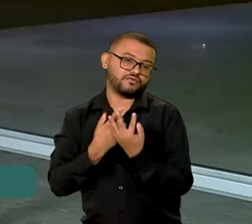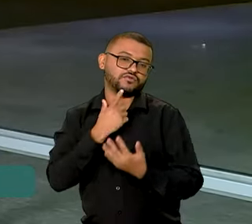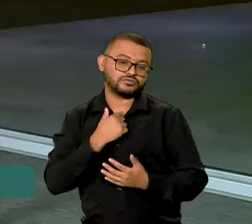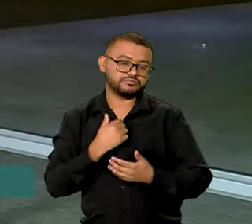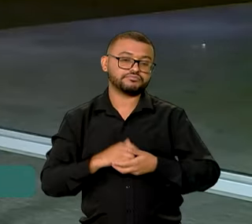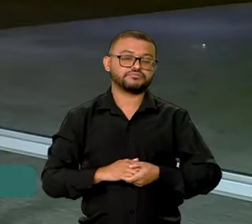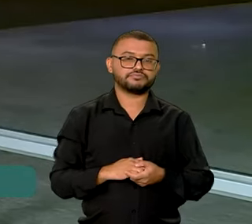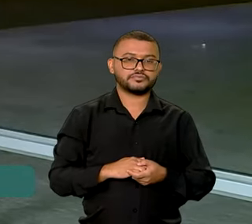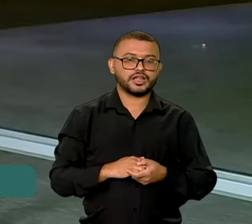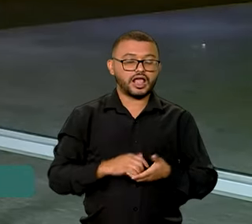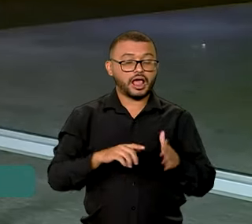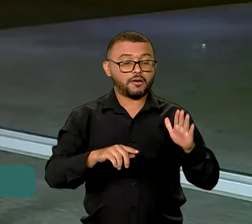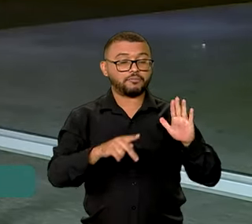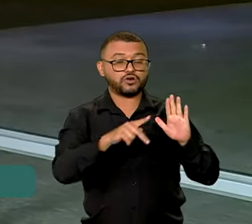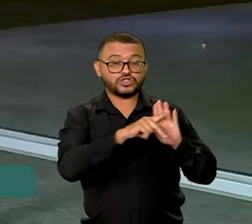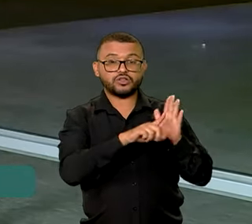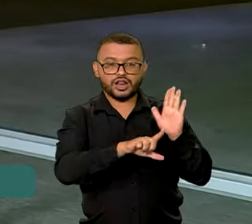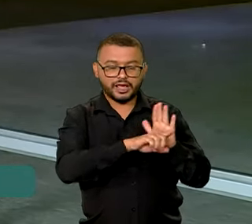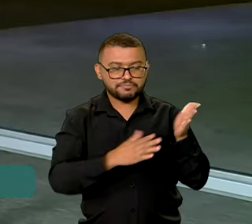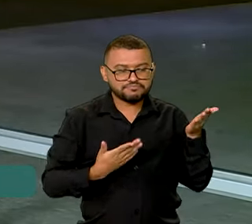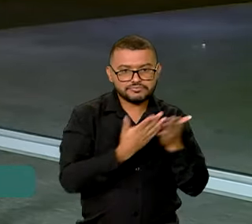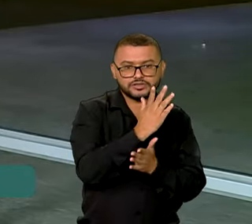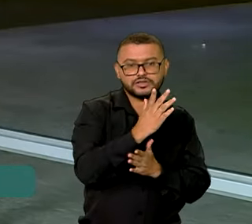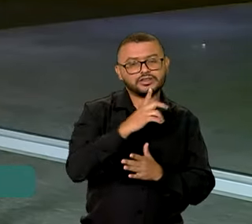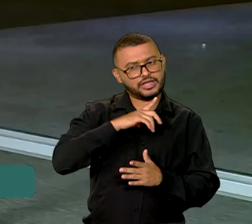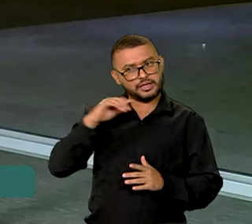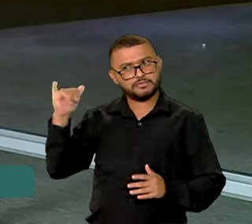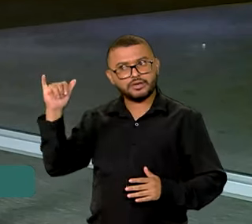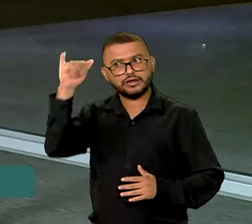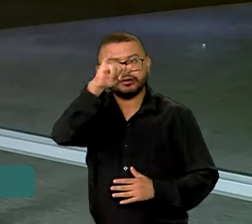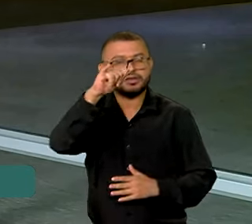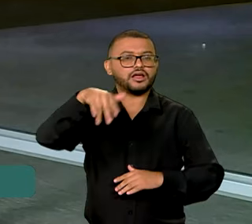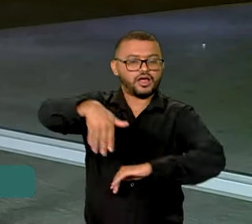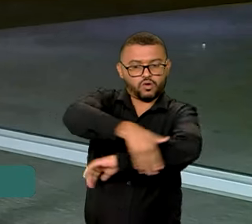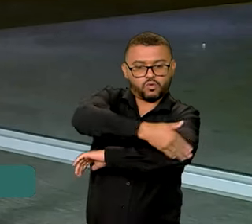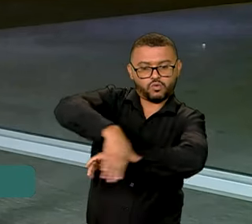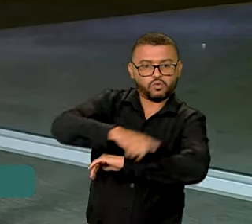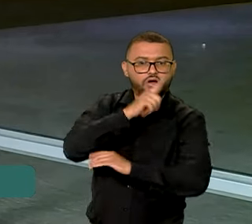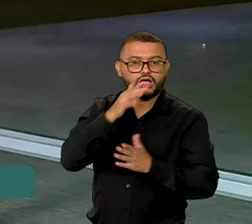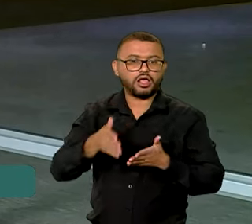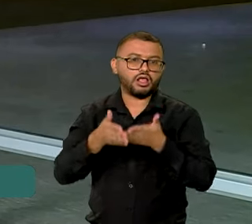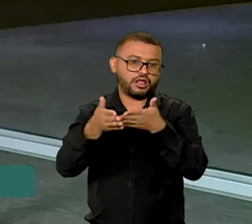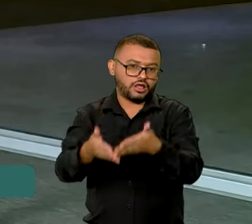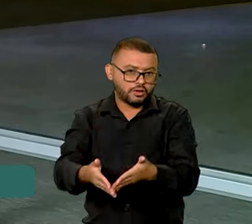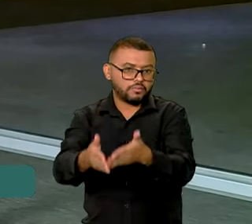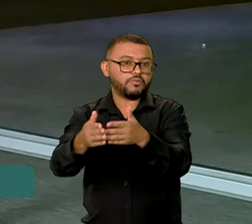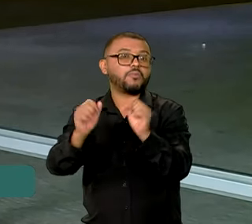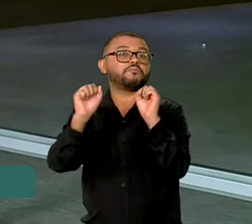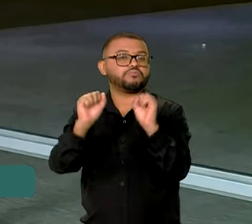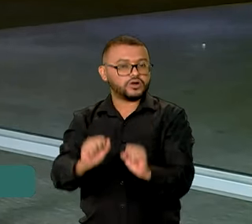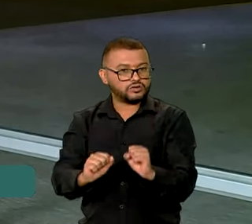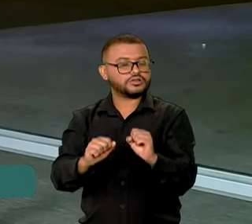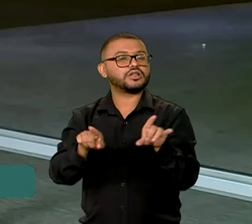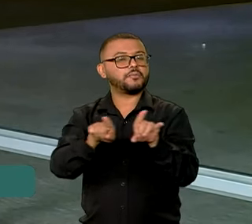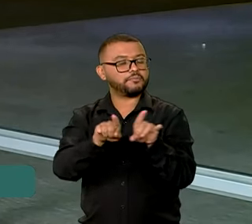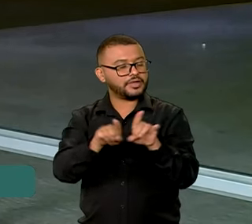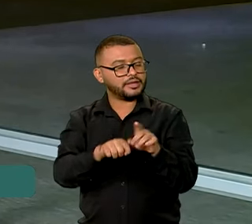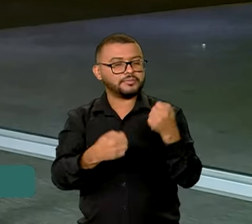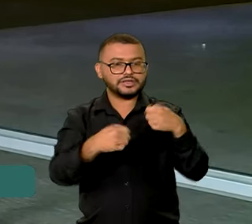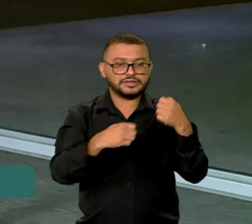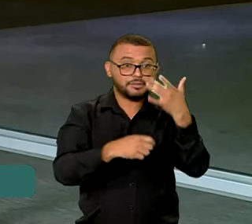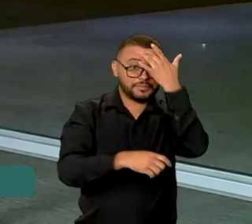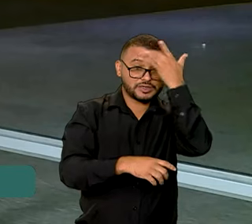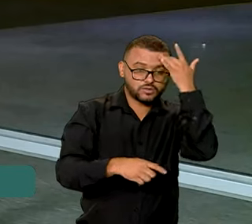projeto sancionado, a lei vale para o transporte aéreo, terrestre e marítimo. Também ficam estabelecidas vagas para as